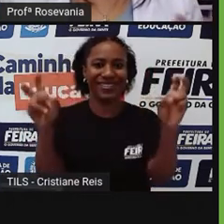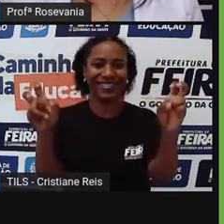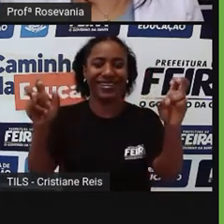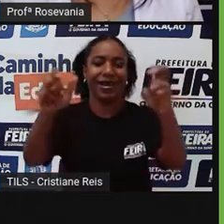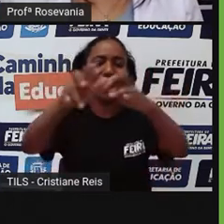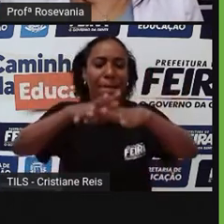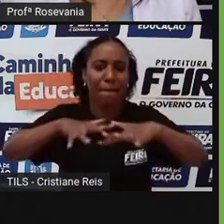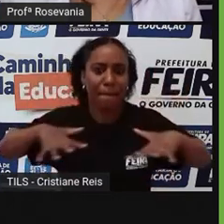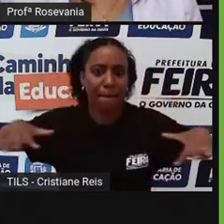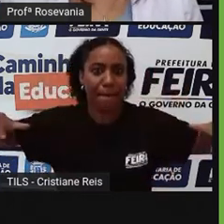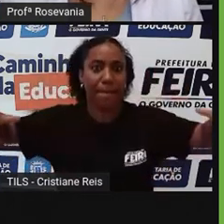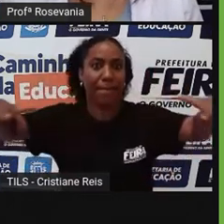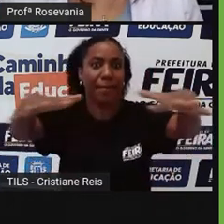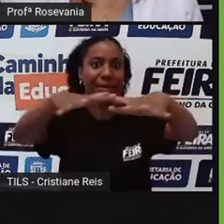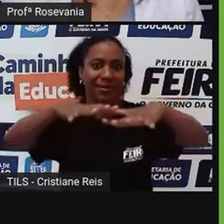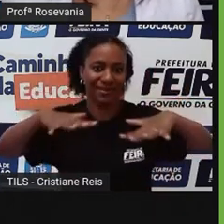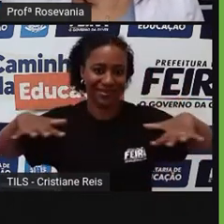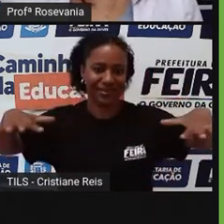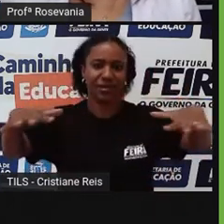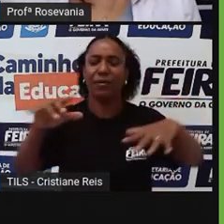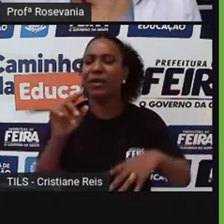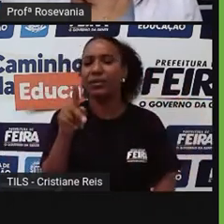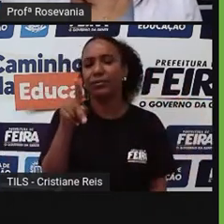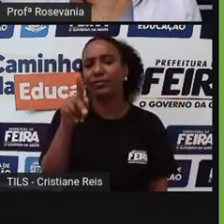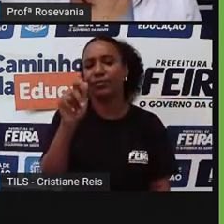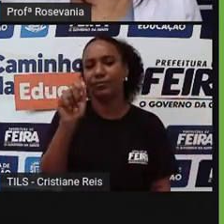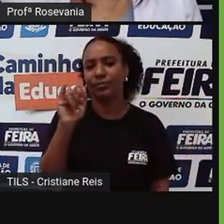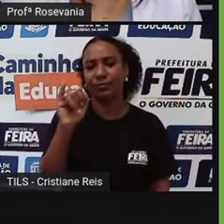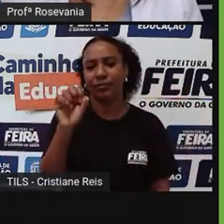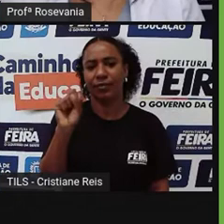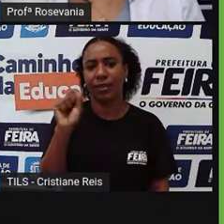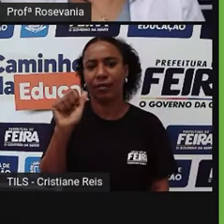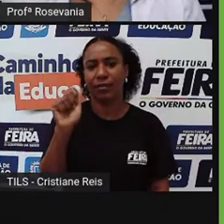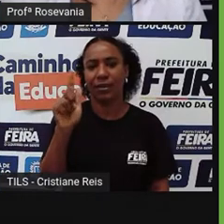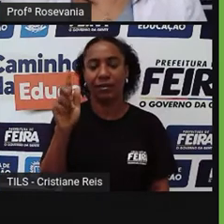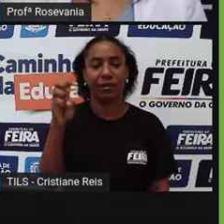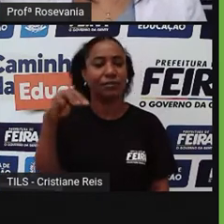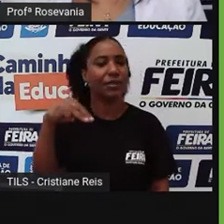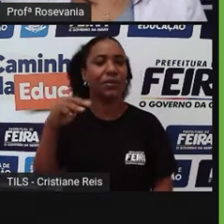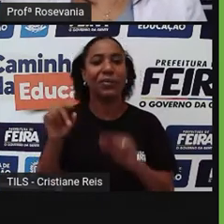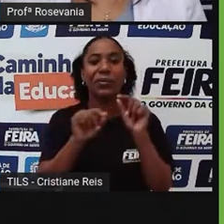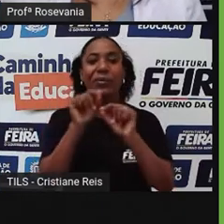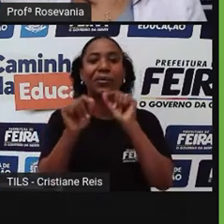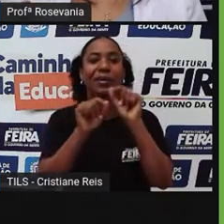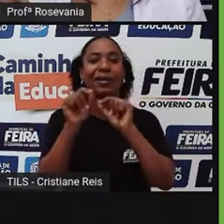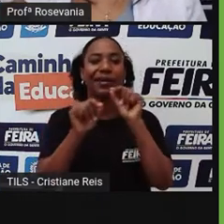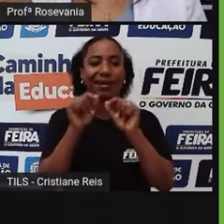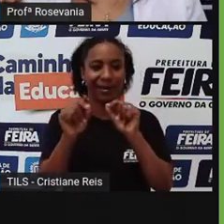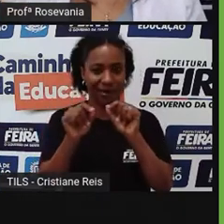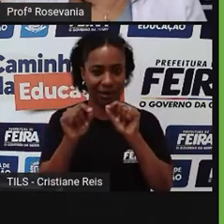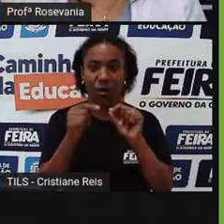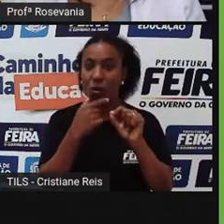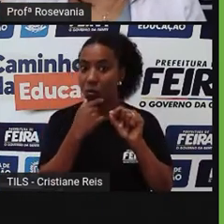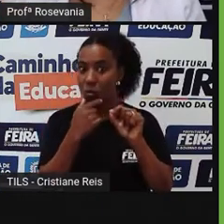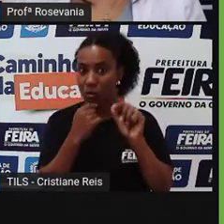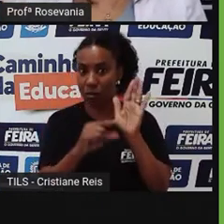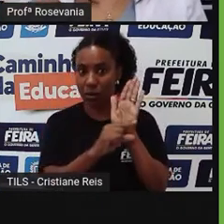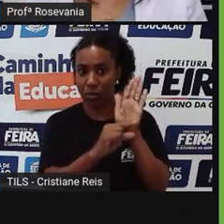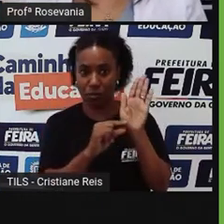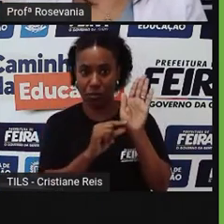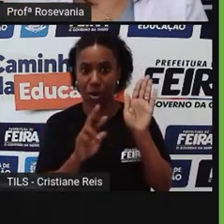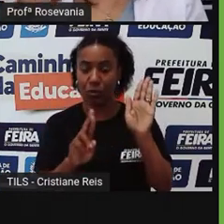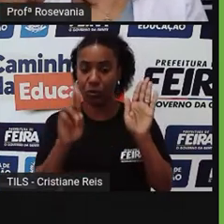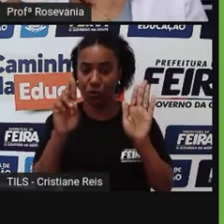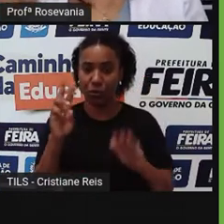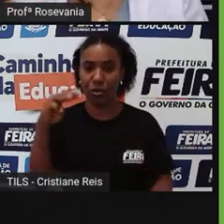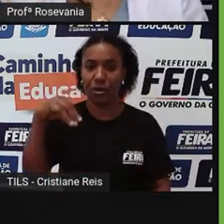definições pra paisagem, e eu tô usando essa definição de Milton Santos, né? Tudo aquilo que nós vemos, o que